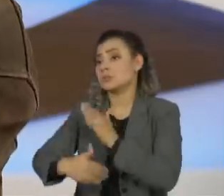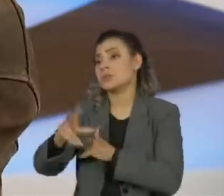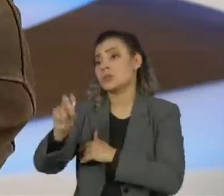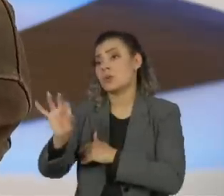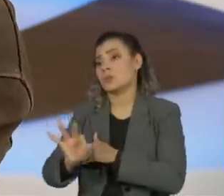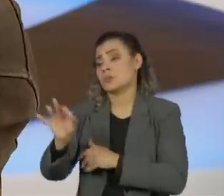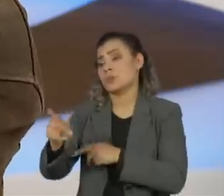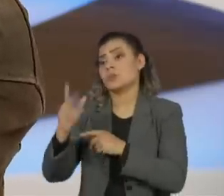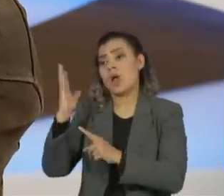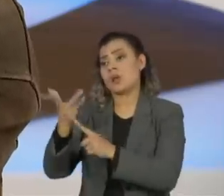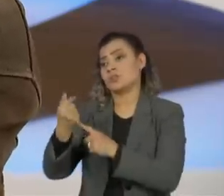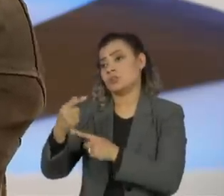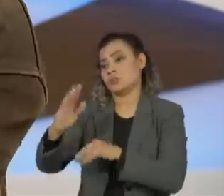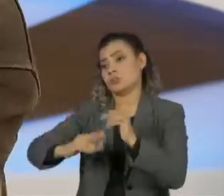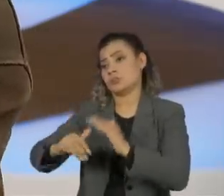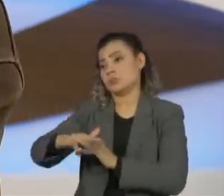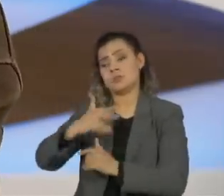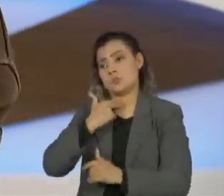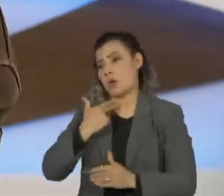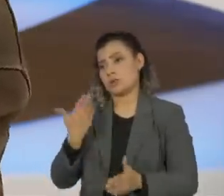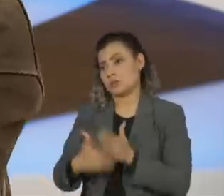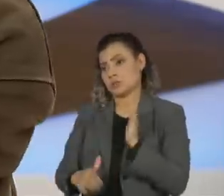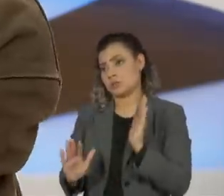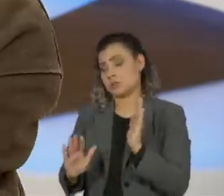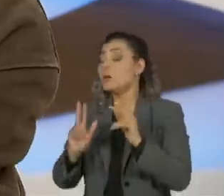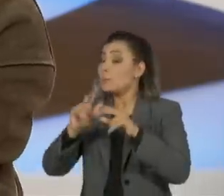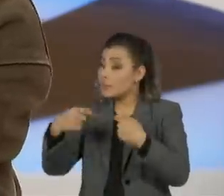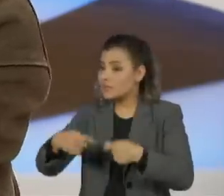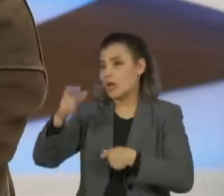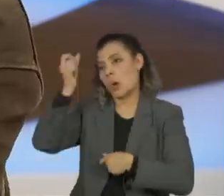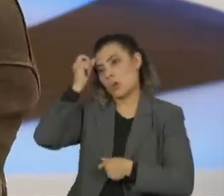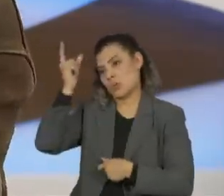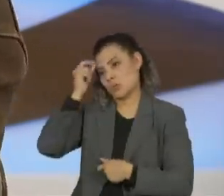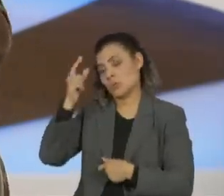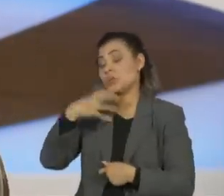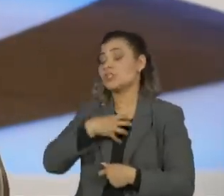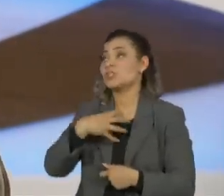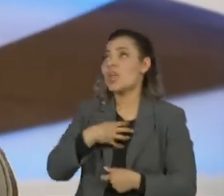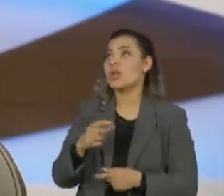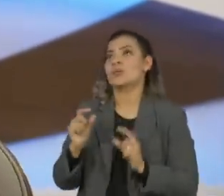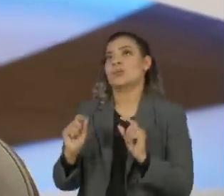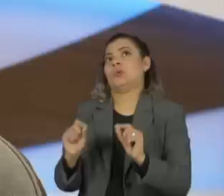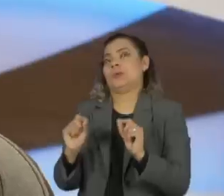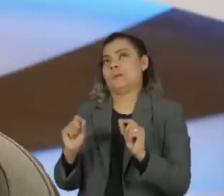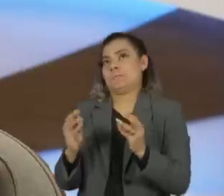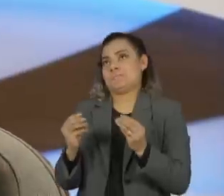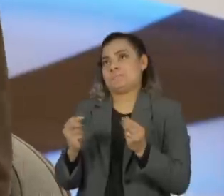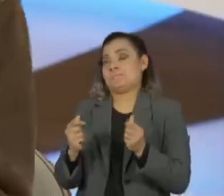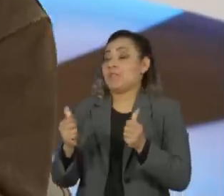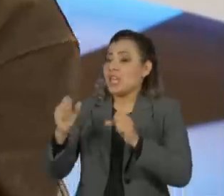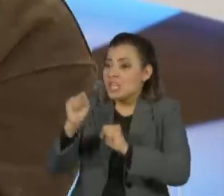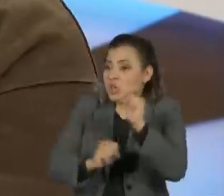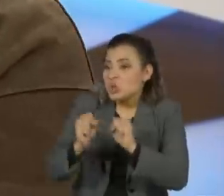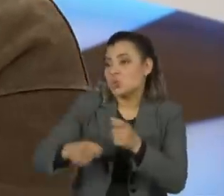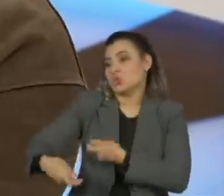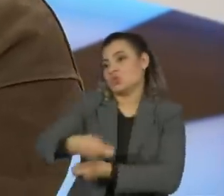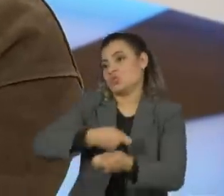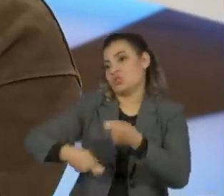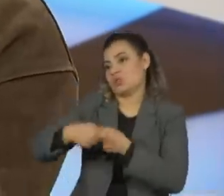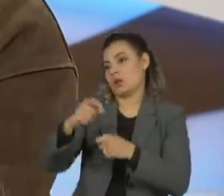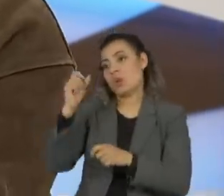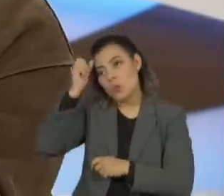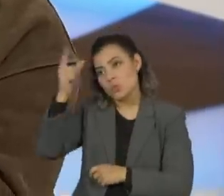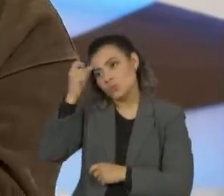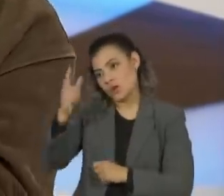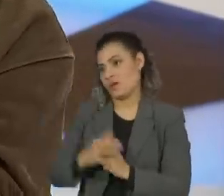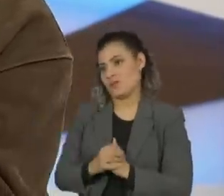ponto, isso é simples. Agora, para isso você tem que ter uma cultura de indústria cultural, porque você tendo uma